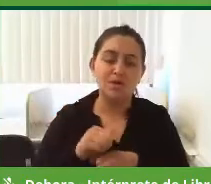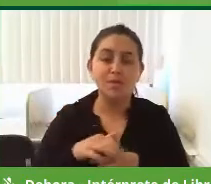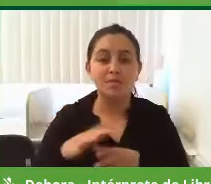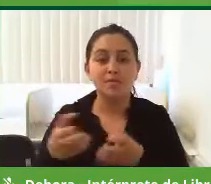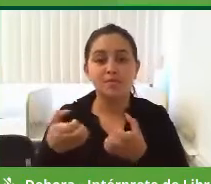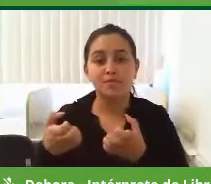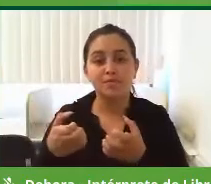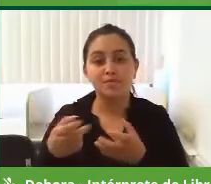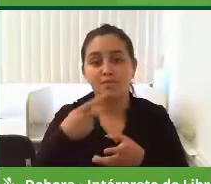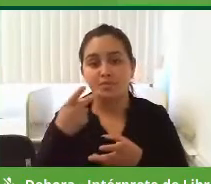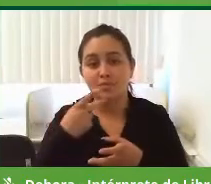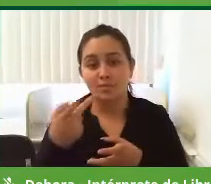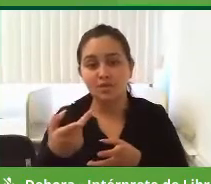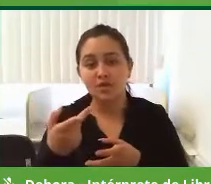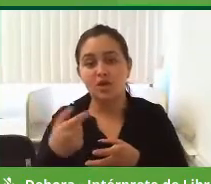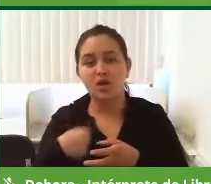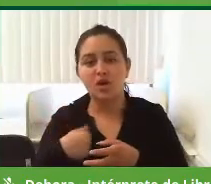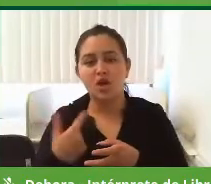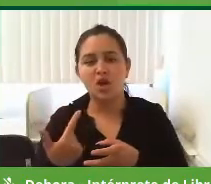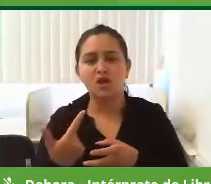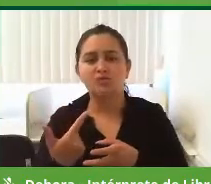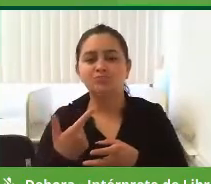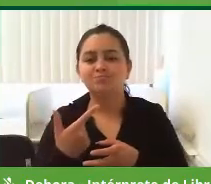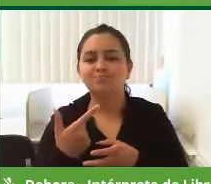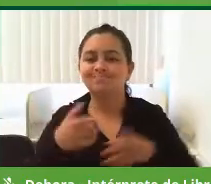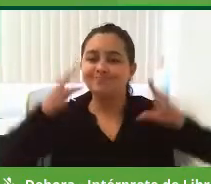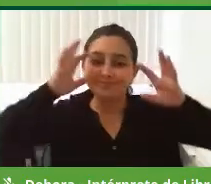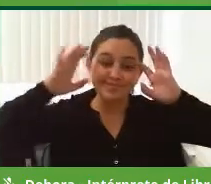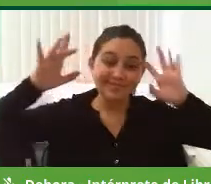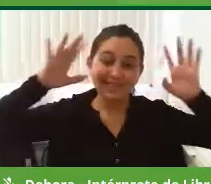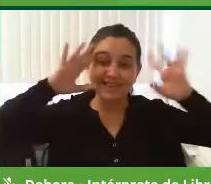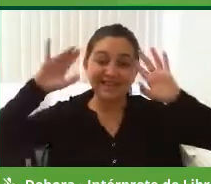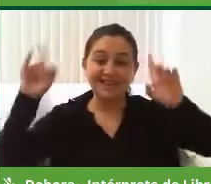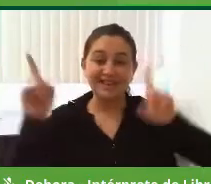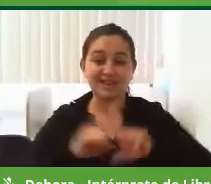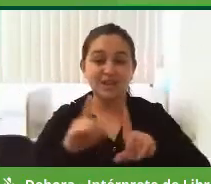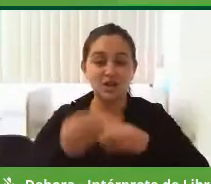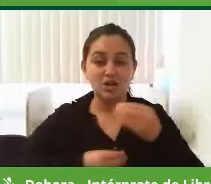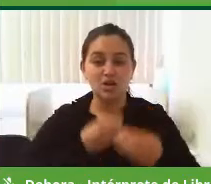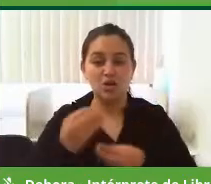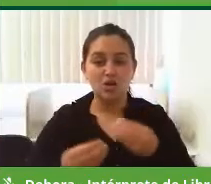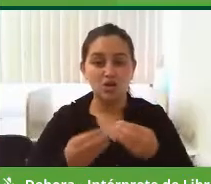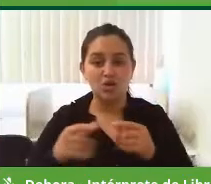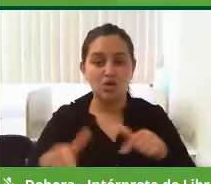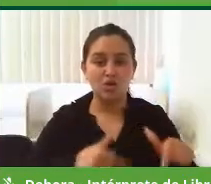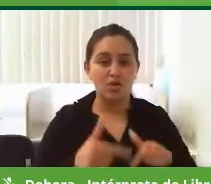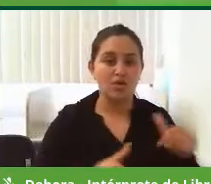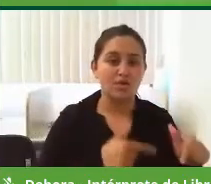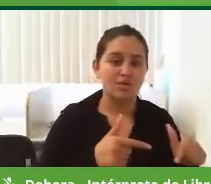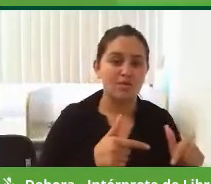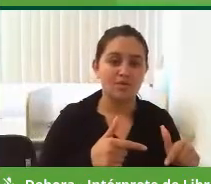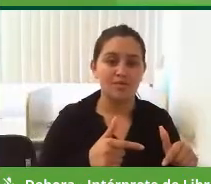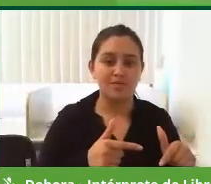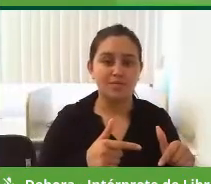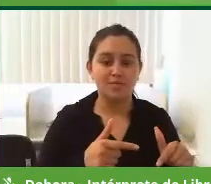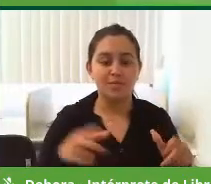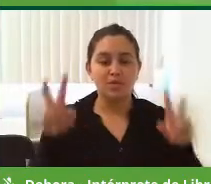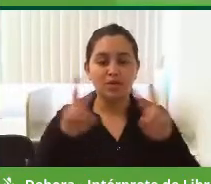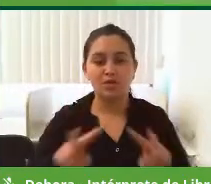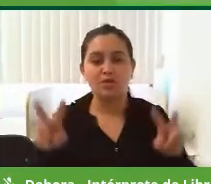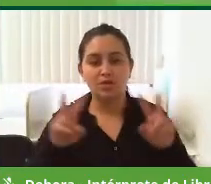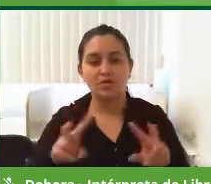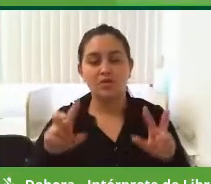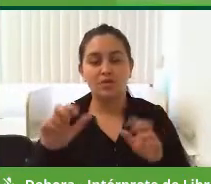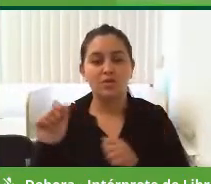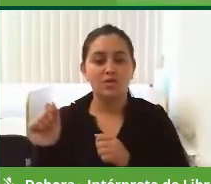que, na minha perspectiva, eu quero dizer que, também como candidato, eu tenho uma minha vice, que é a Roseli